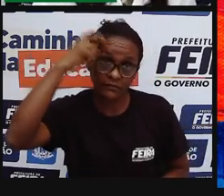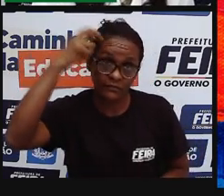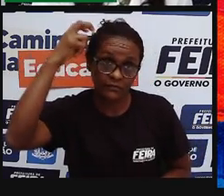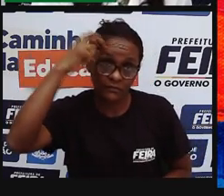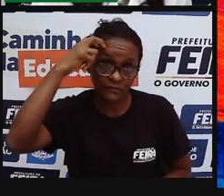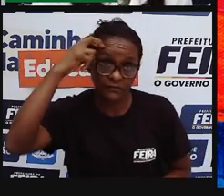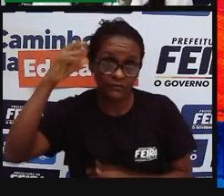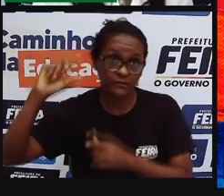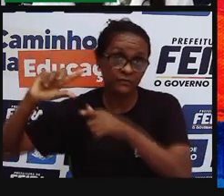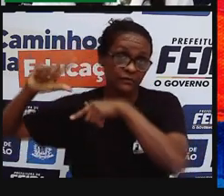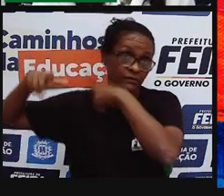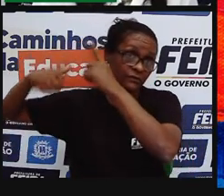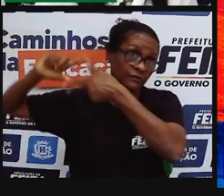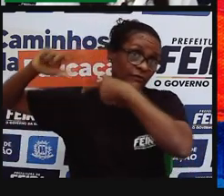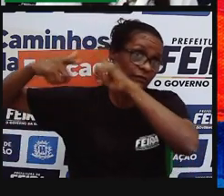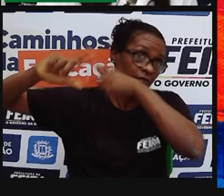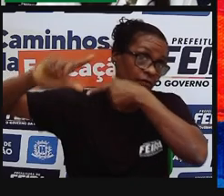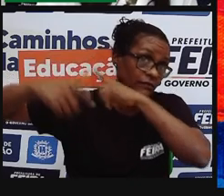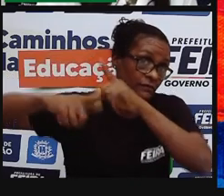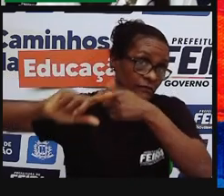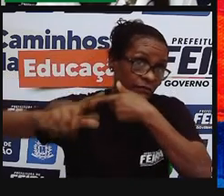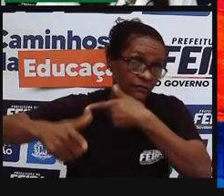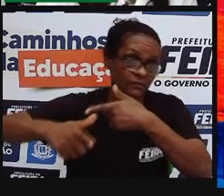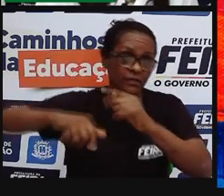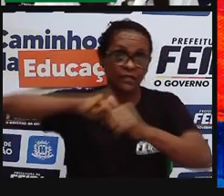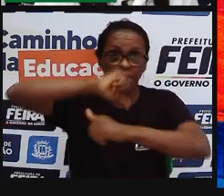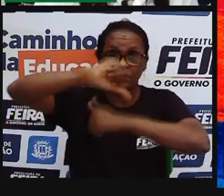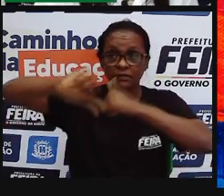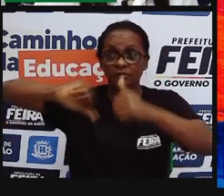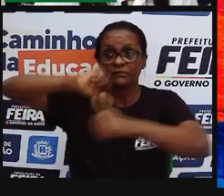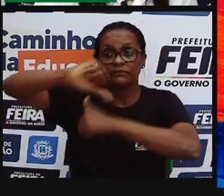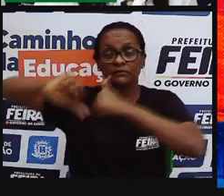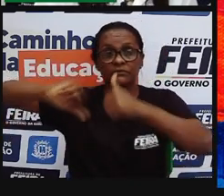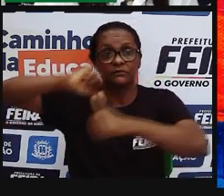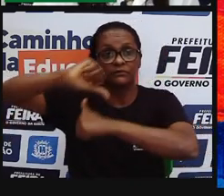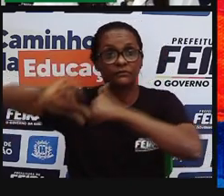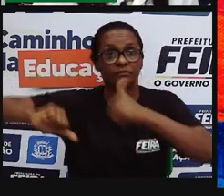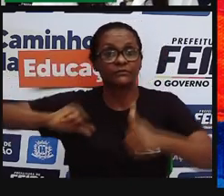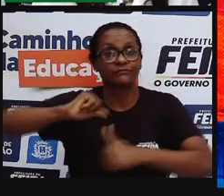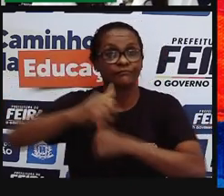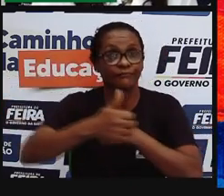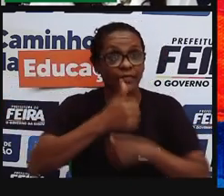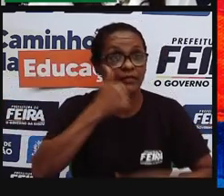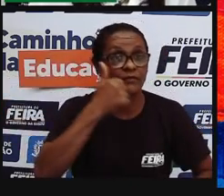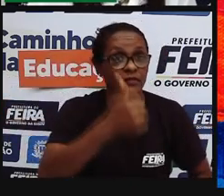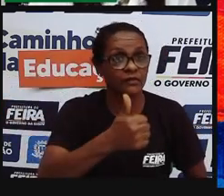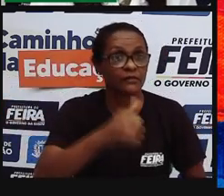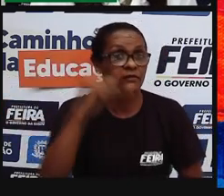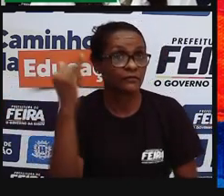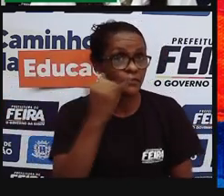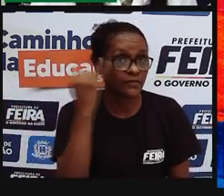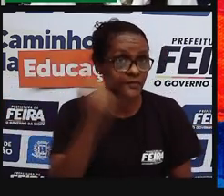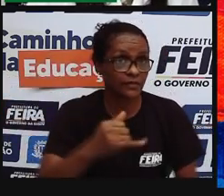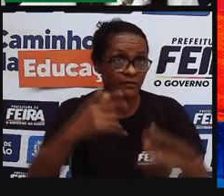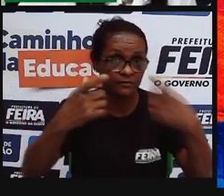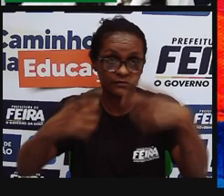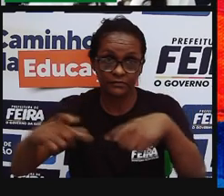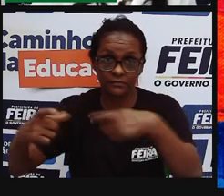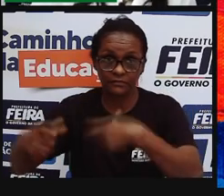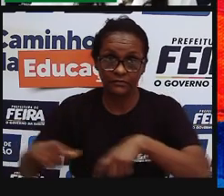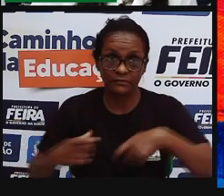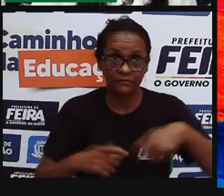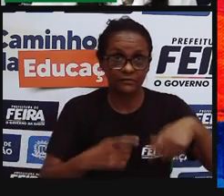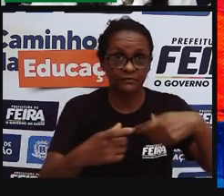tradições dessas populações, dessas pessoas, né, e também dos ambientes, né.